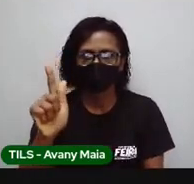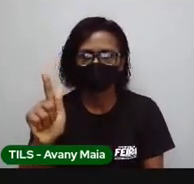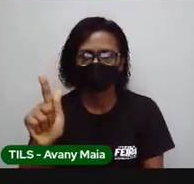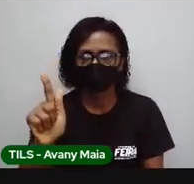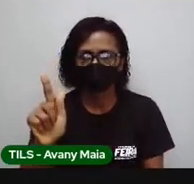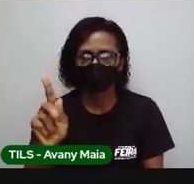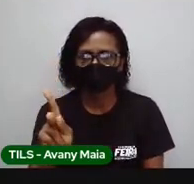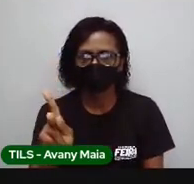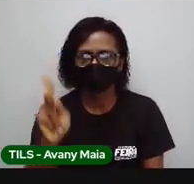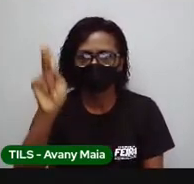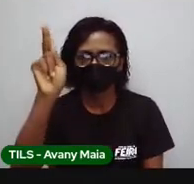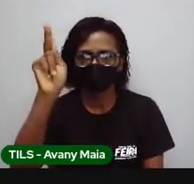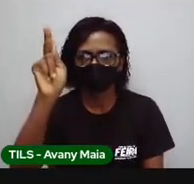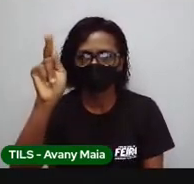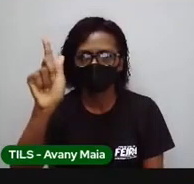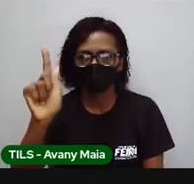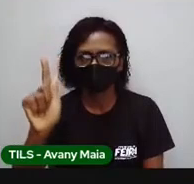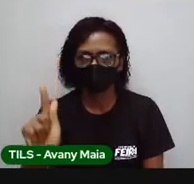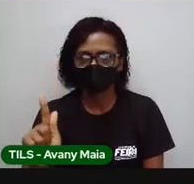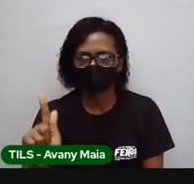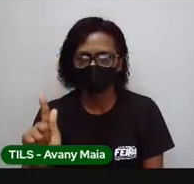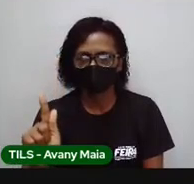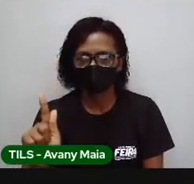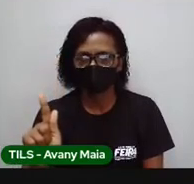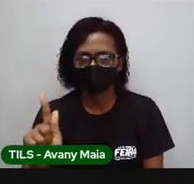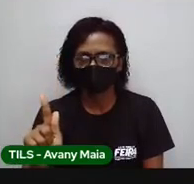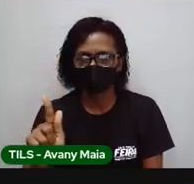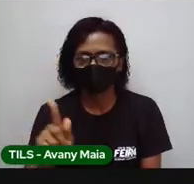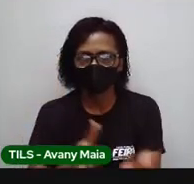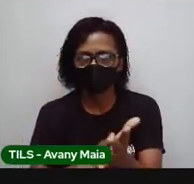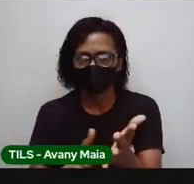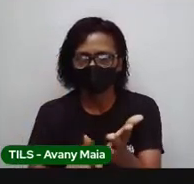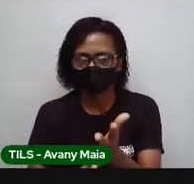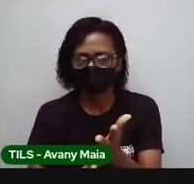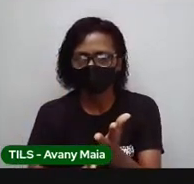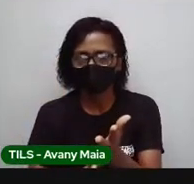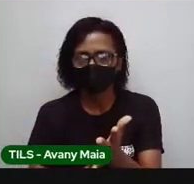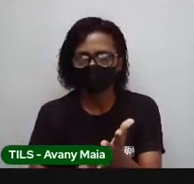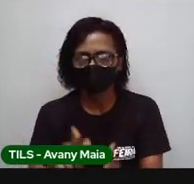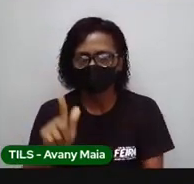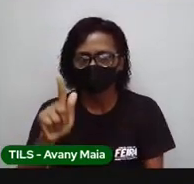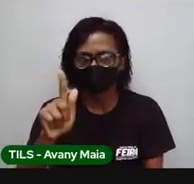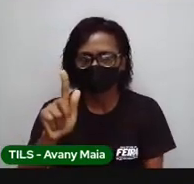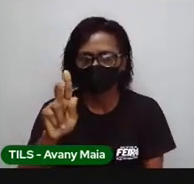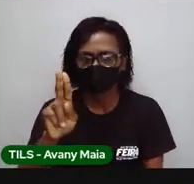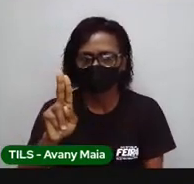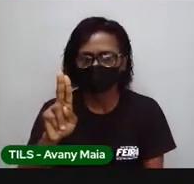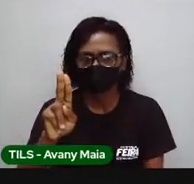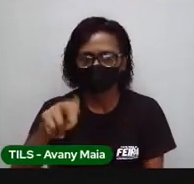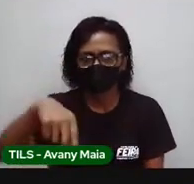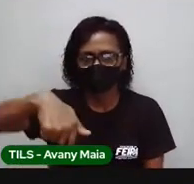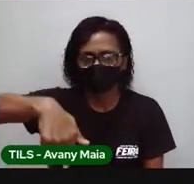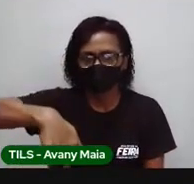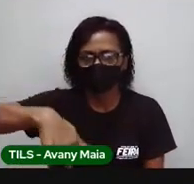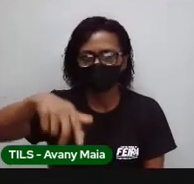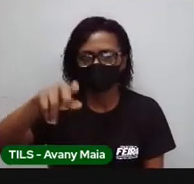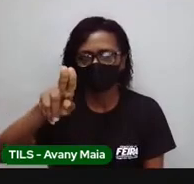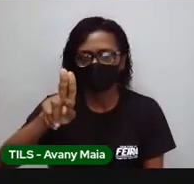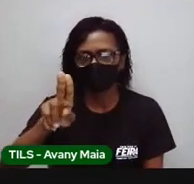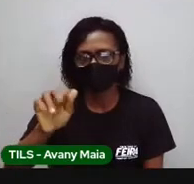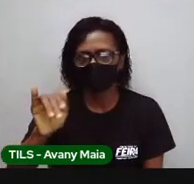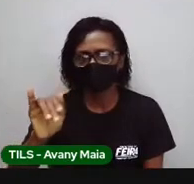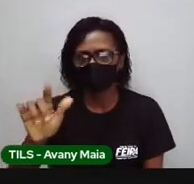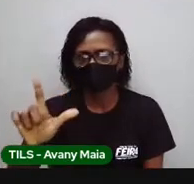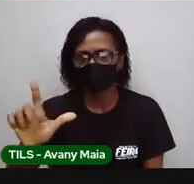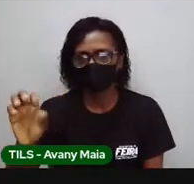Vem do inglês. Então, quilo, que eu coloquei de branco, é representado por cá. Quando você vê